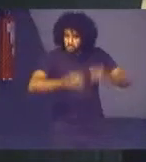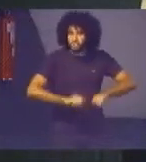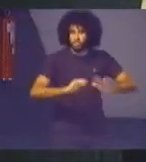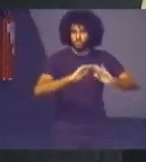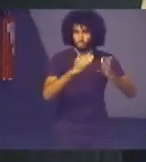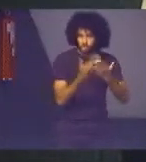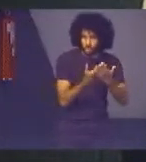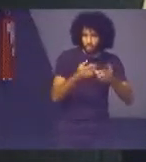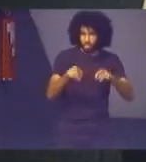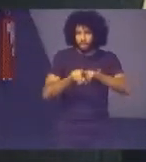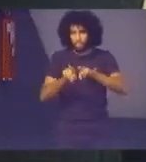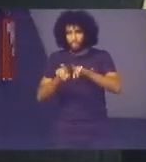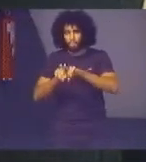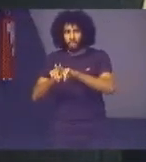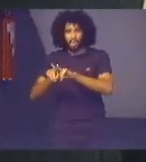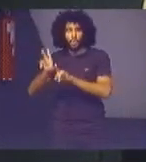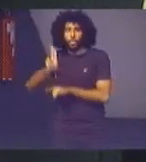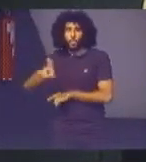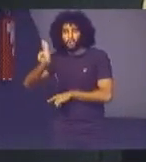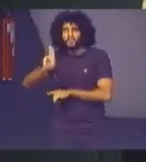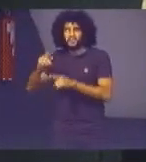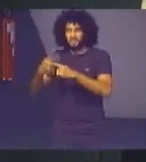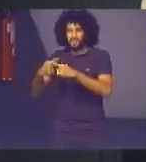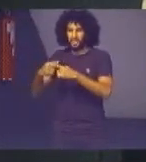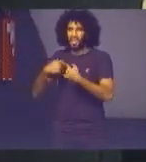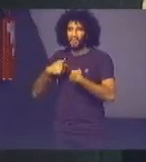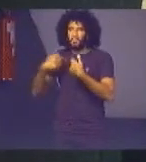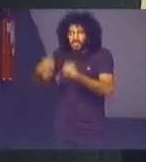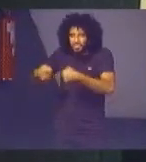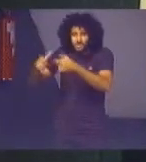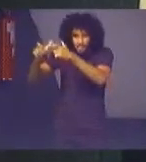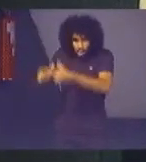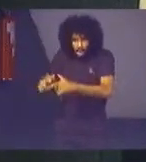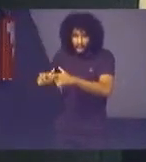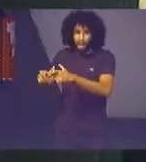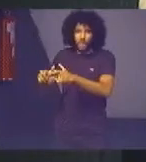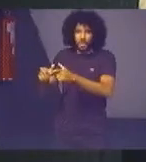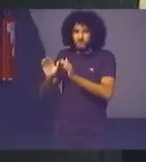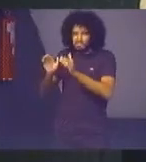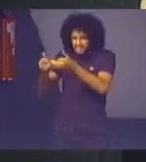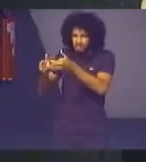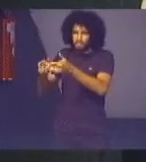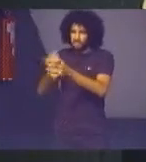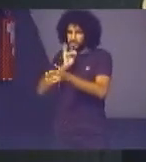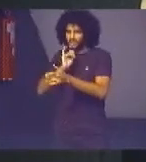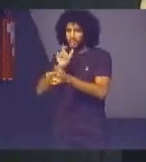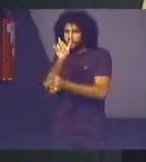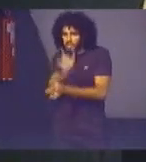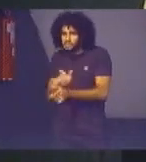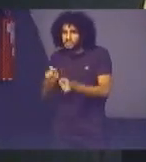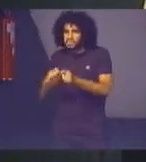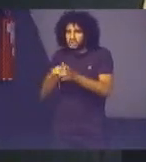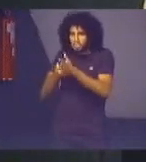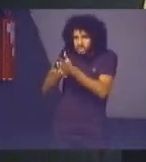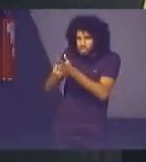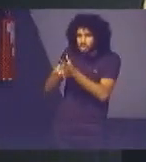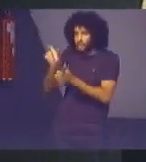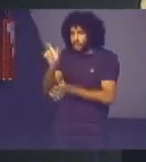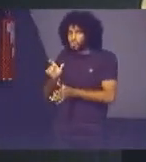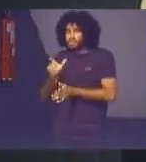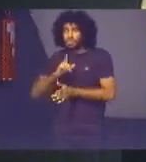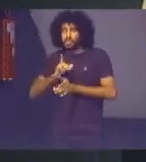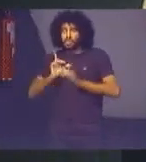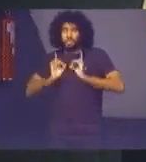universidades porque eu preciso de espaços restritos para atender pessoas a fazerem exames pessoas com deficiência mental